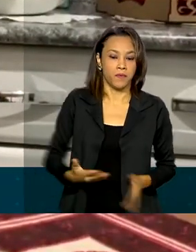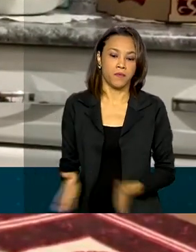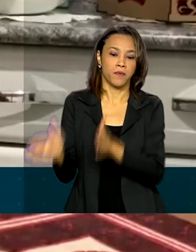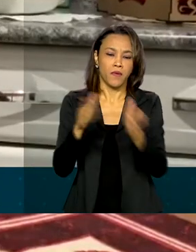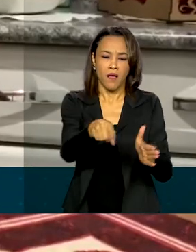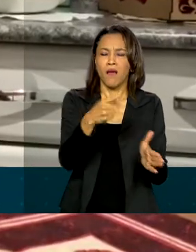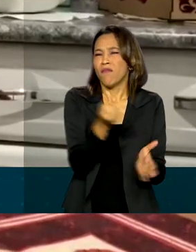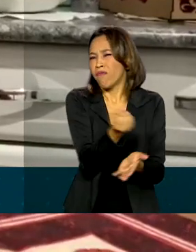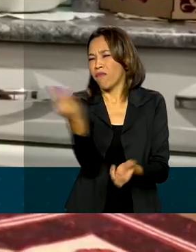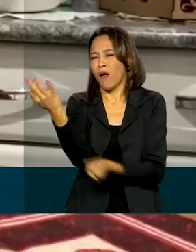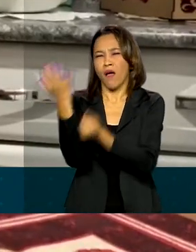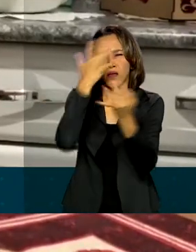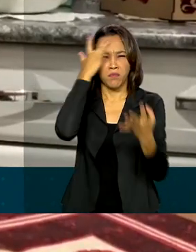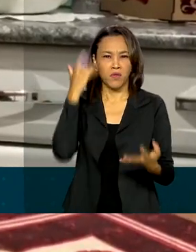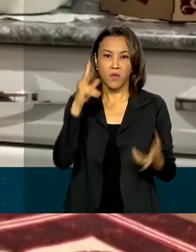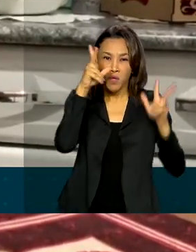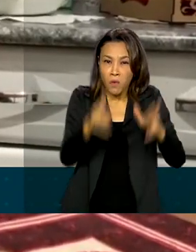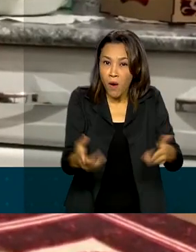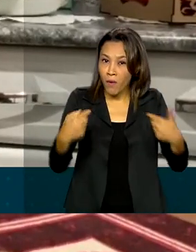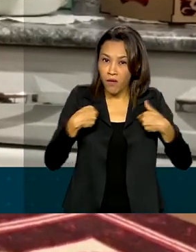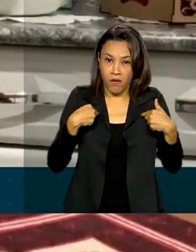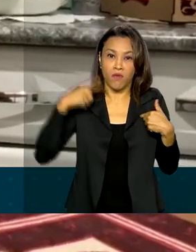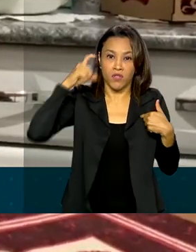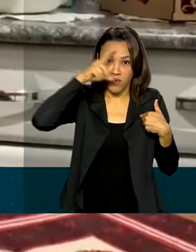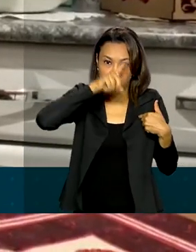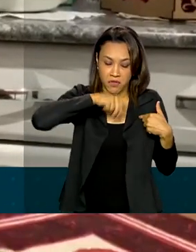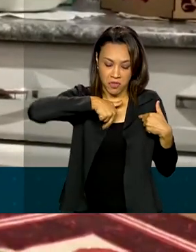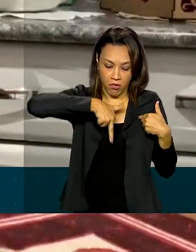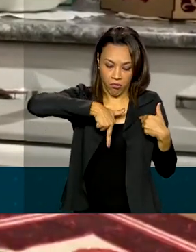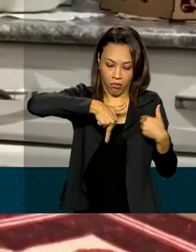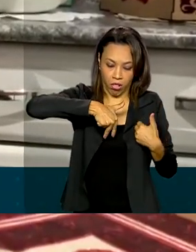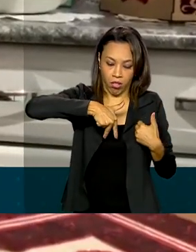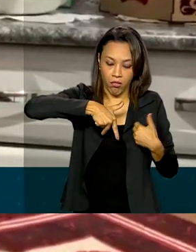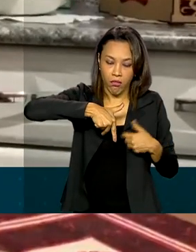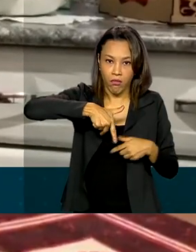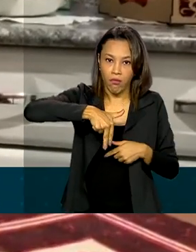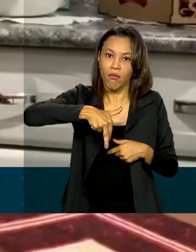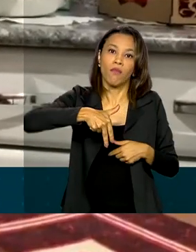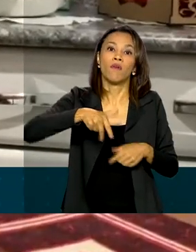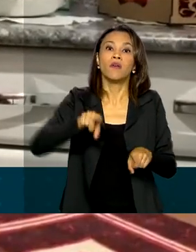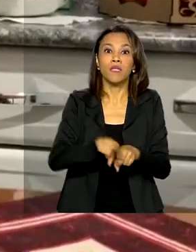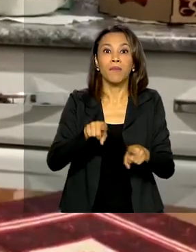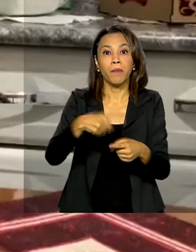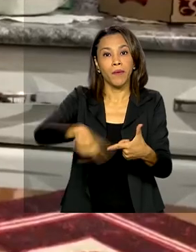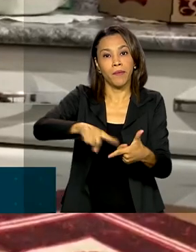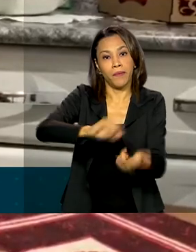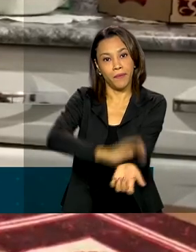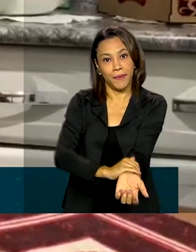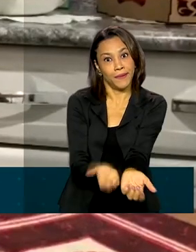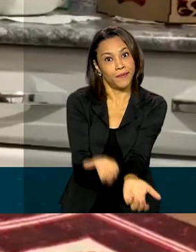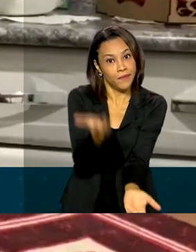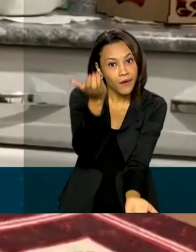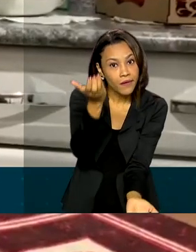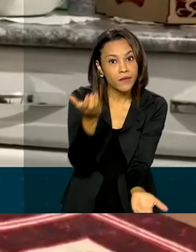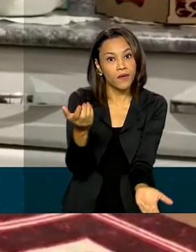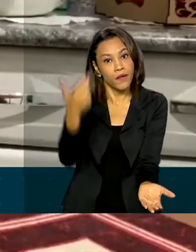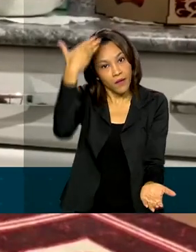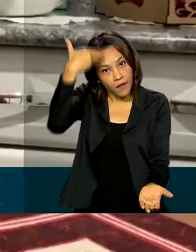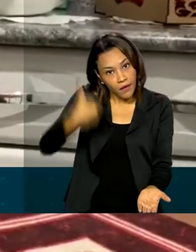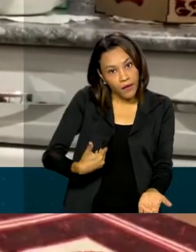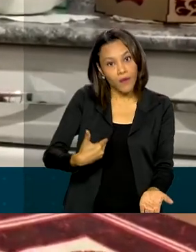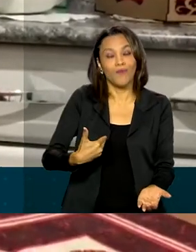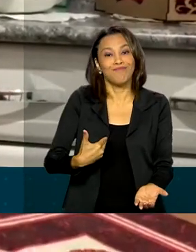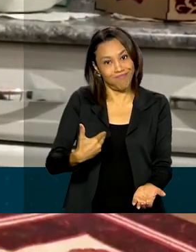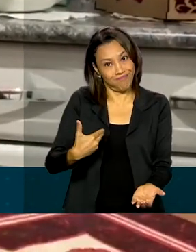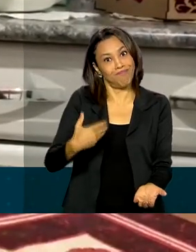mesma, com dificuldade de locomoção e com pressão alta, estou sujeita a